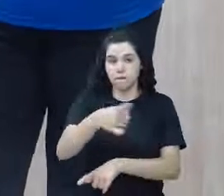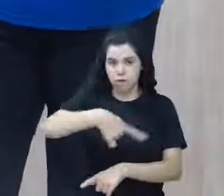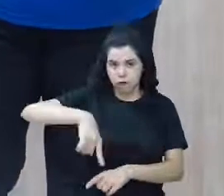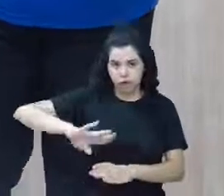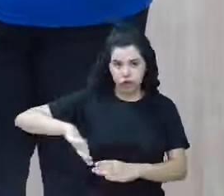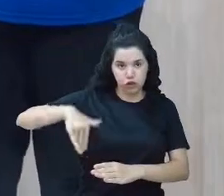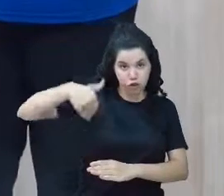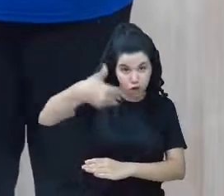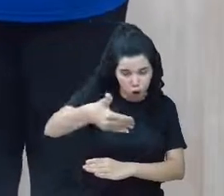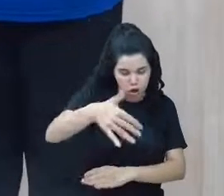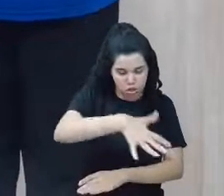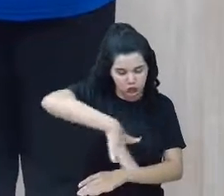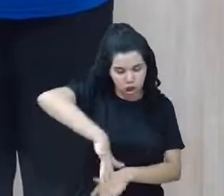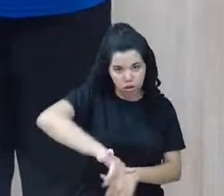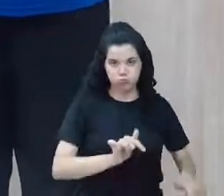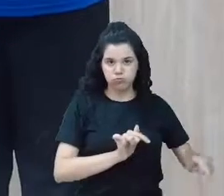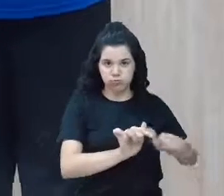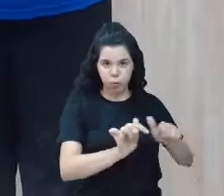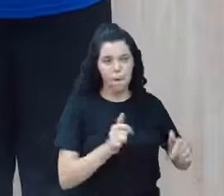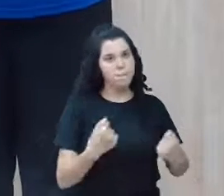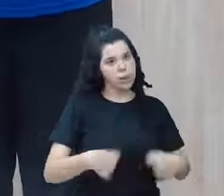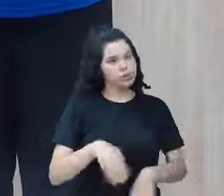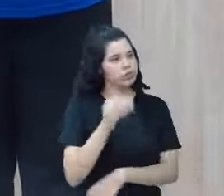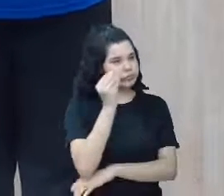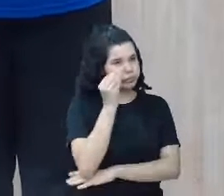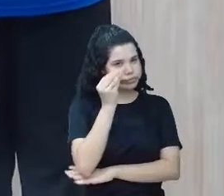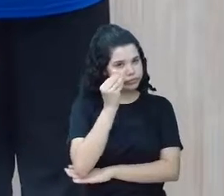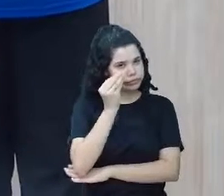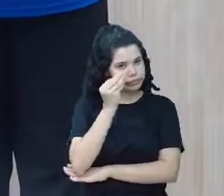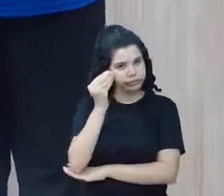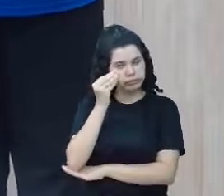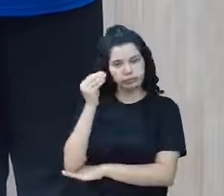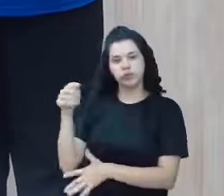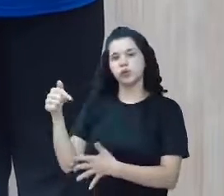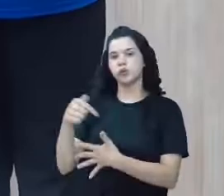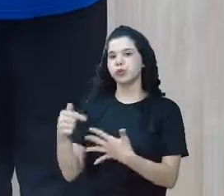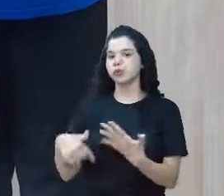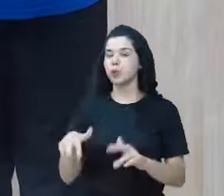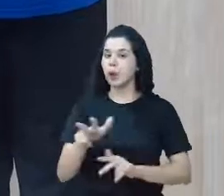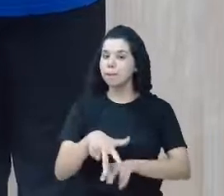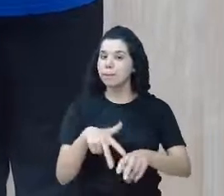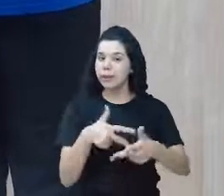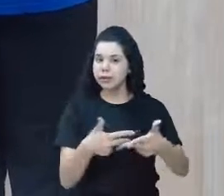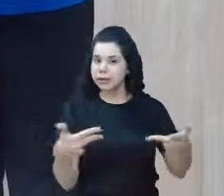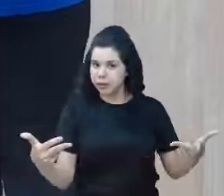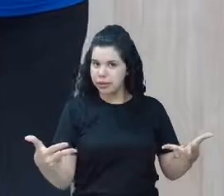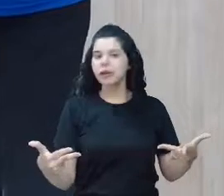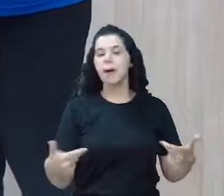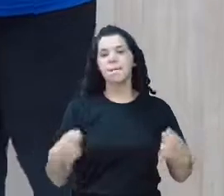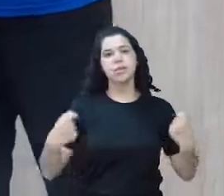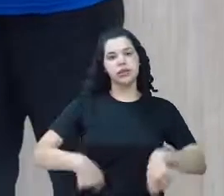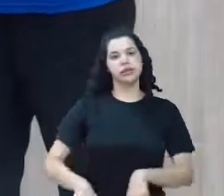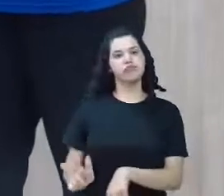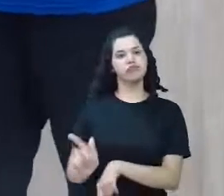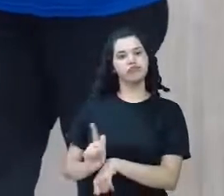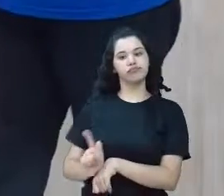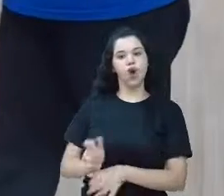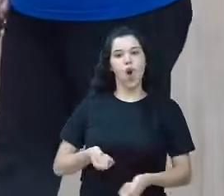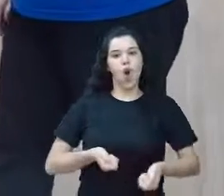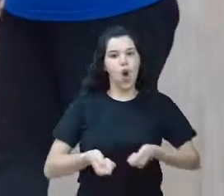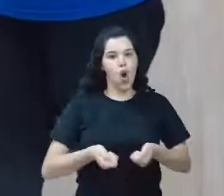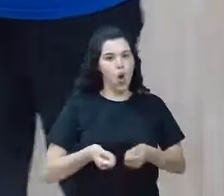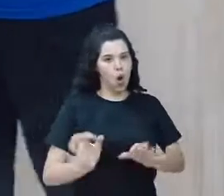no mundo do trabalho, observe bem esses materiais. E seja um bom gestor desses